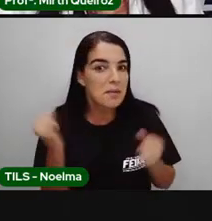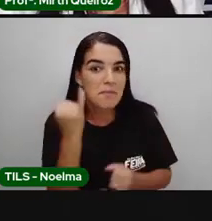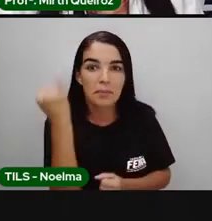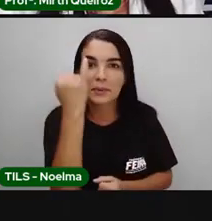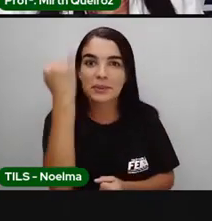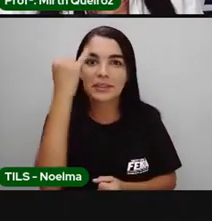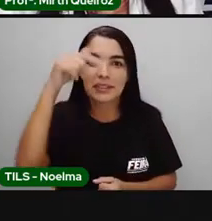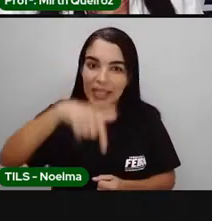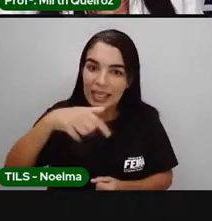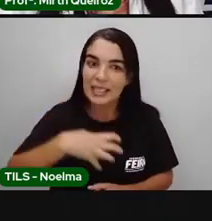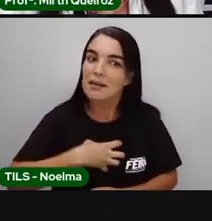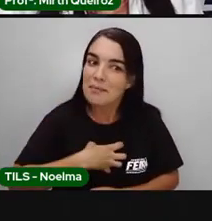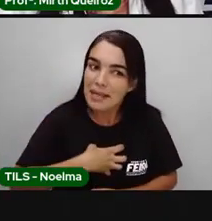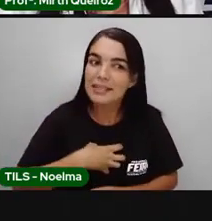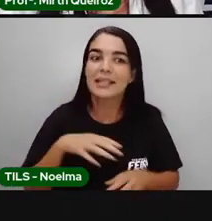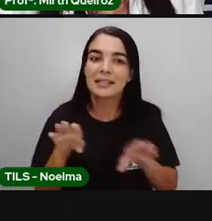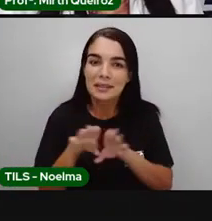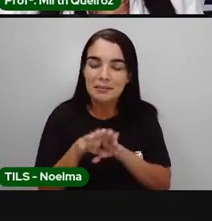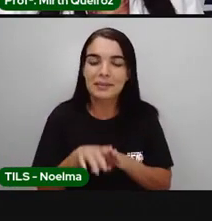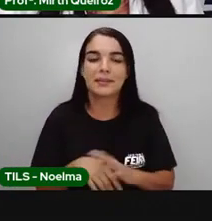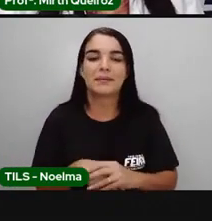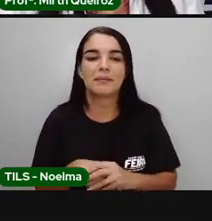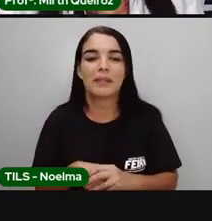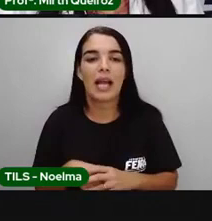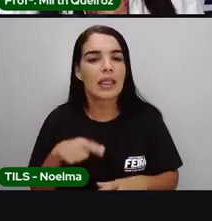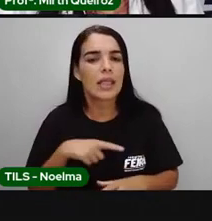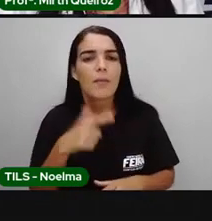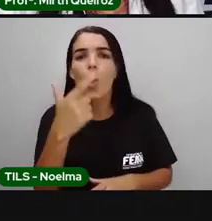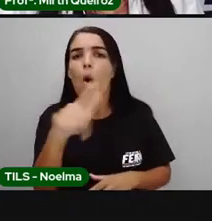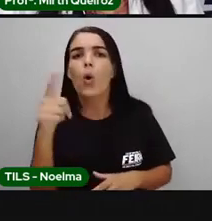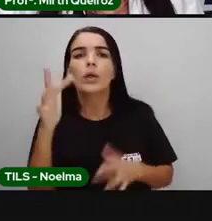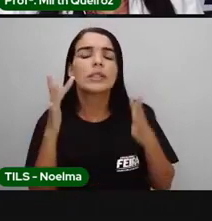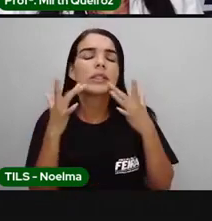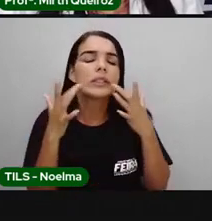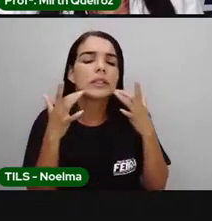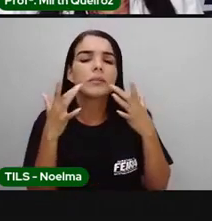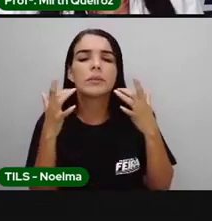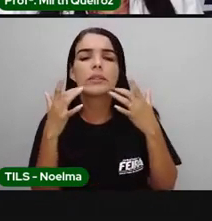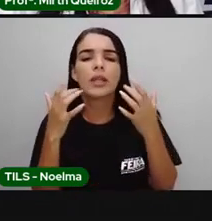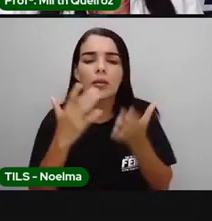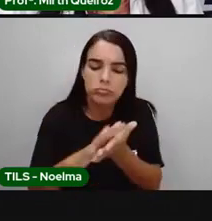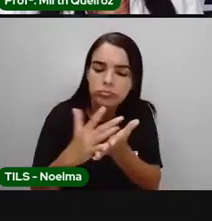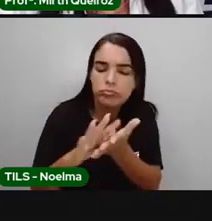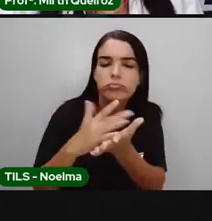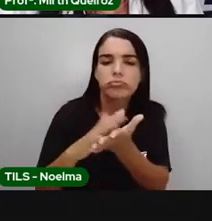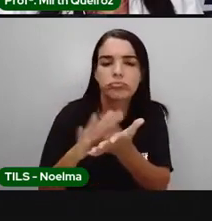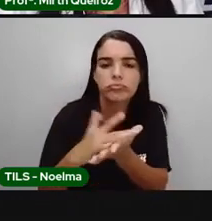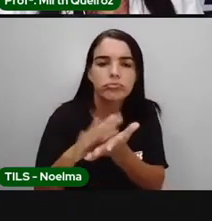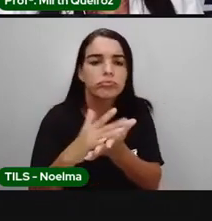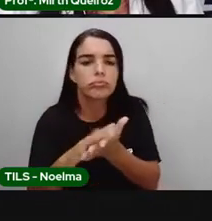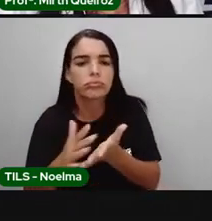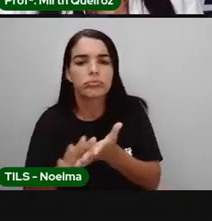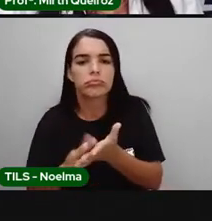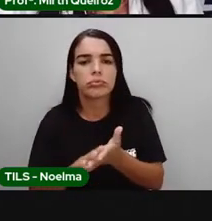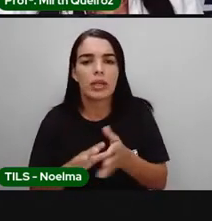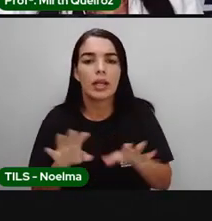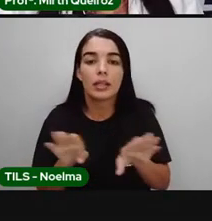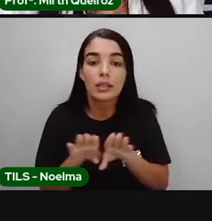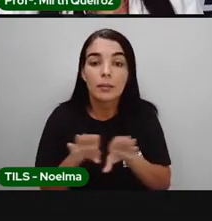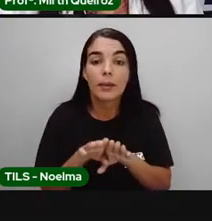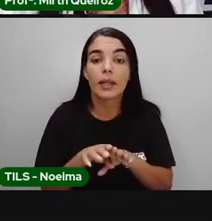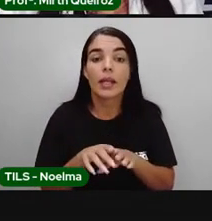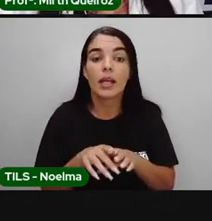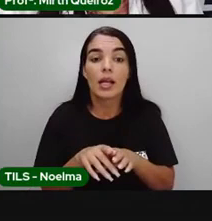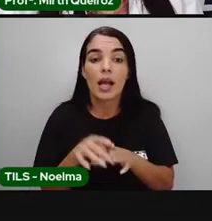outras expressões de música, dança, como danças rituais, o tambor de crioula, e os outros